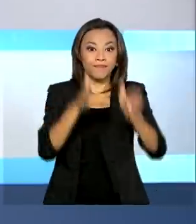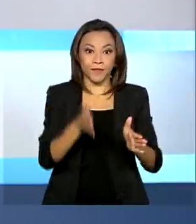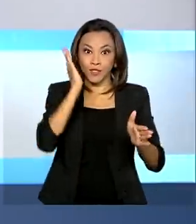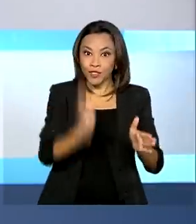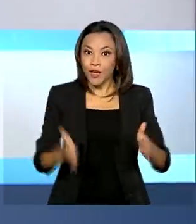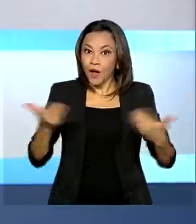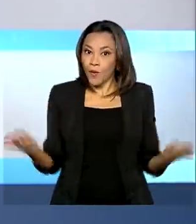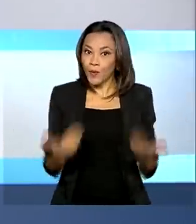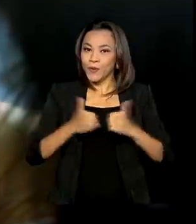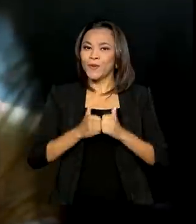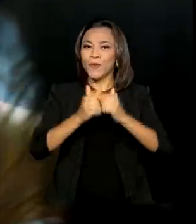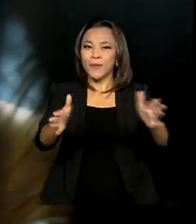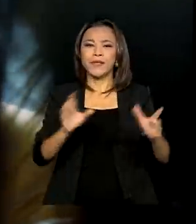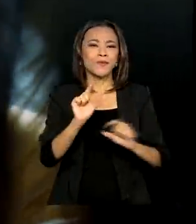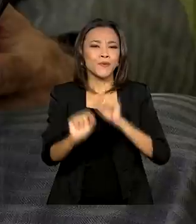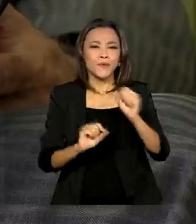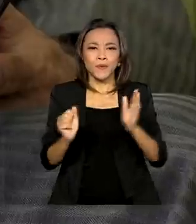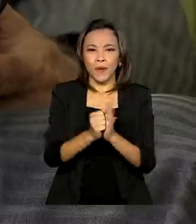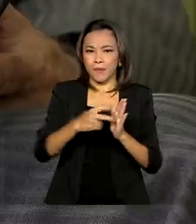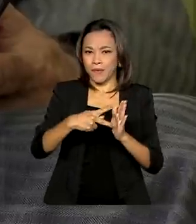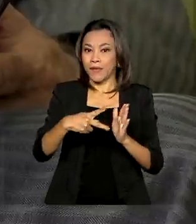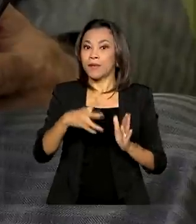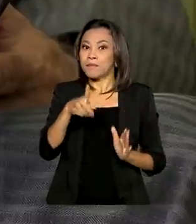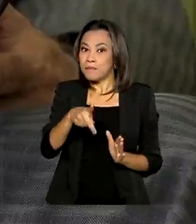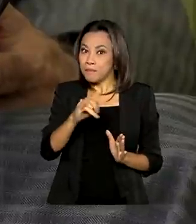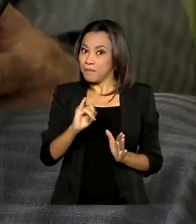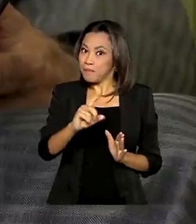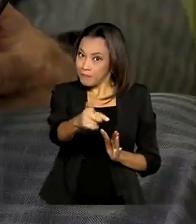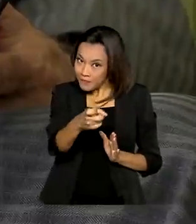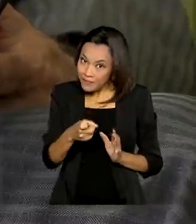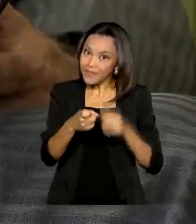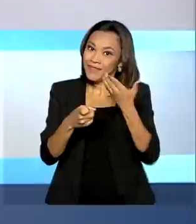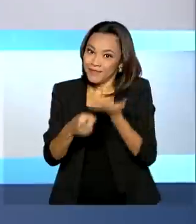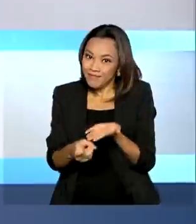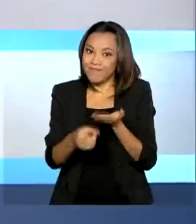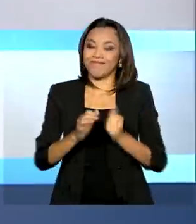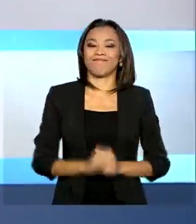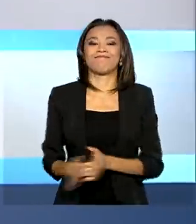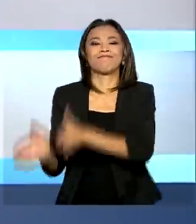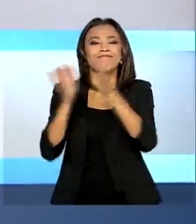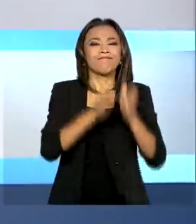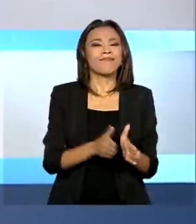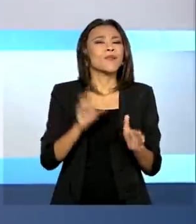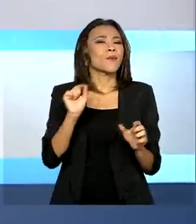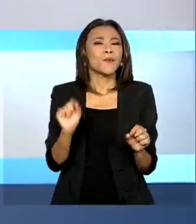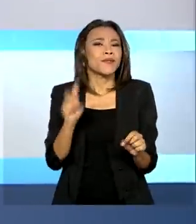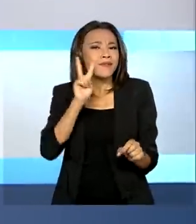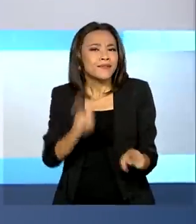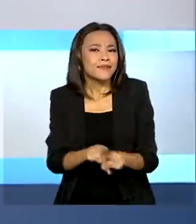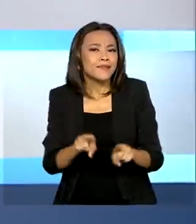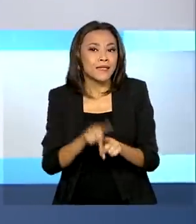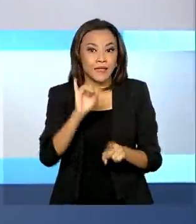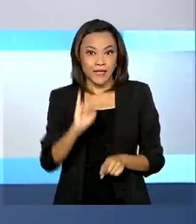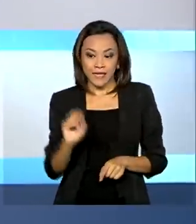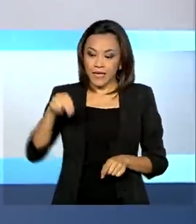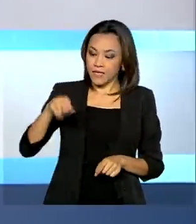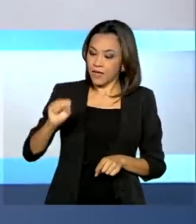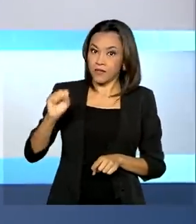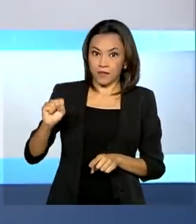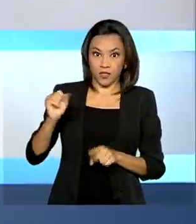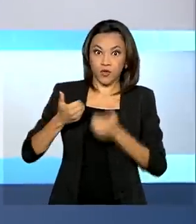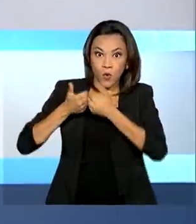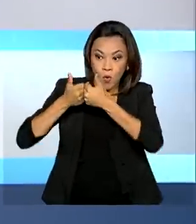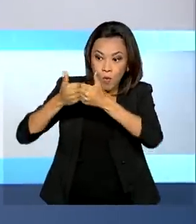funcionar hoje novo sistema de pagamentos e transferências bancárias, o PIX. E veja também, INSS inicia